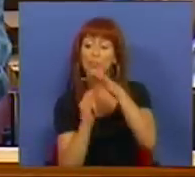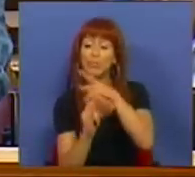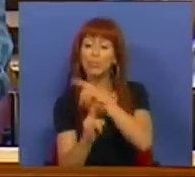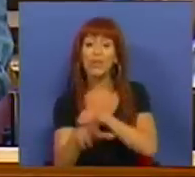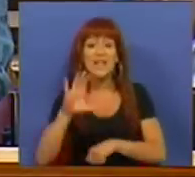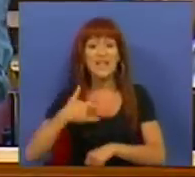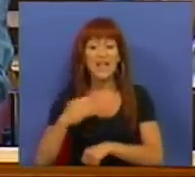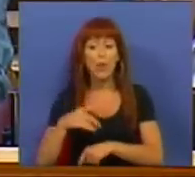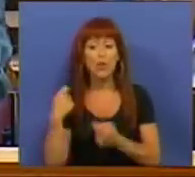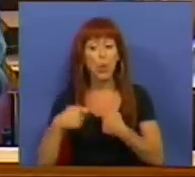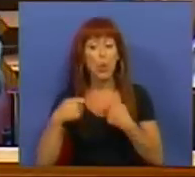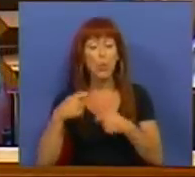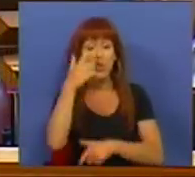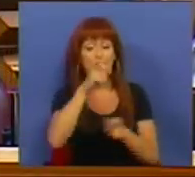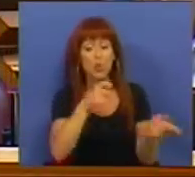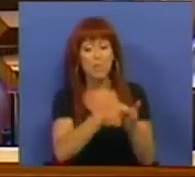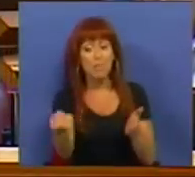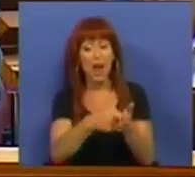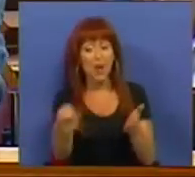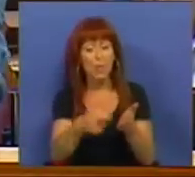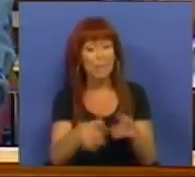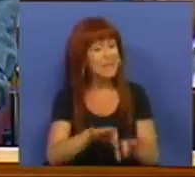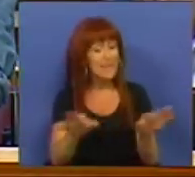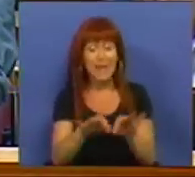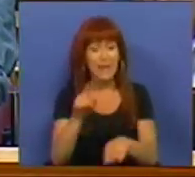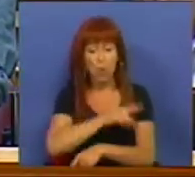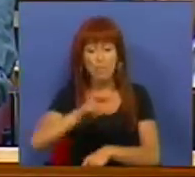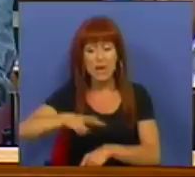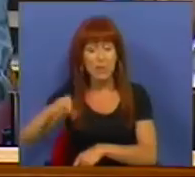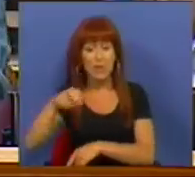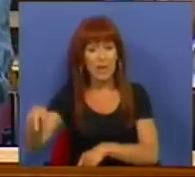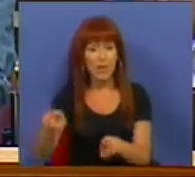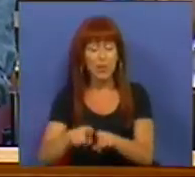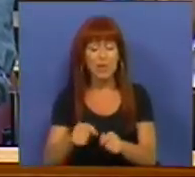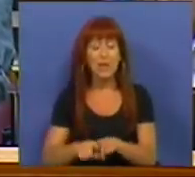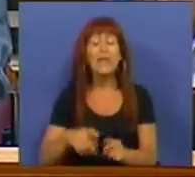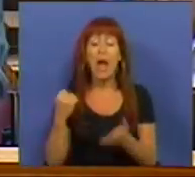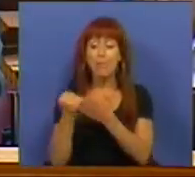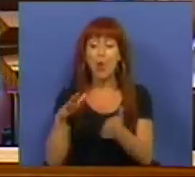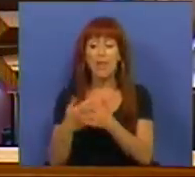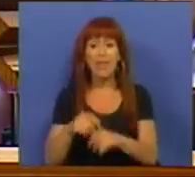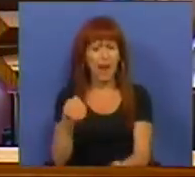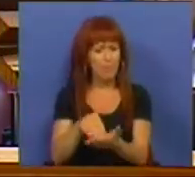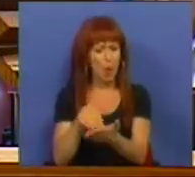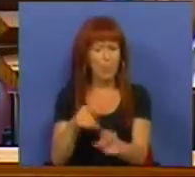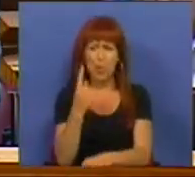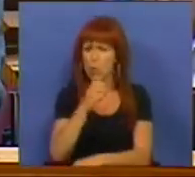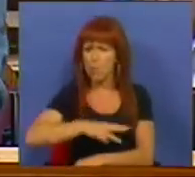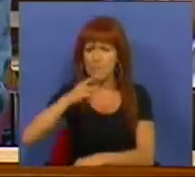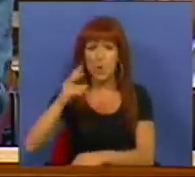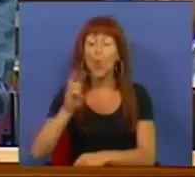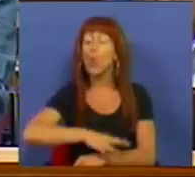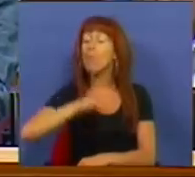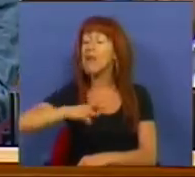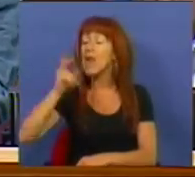CDS custam aos contribuintes o mesmo que um milhão de euros de apoio a um pobre. Um milhão de anos,